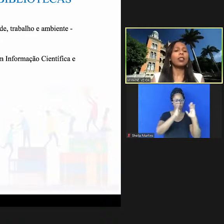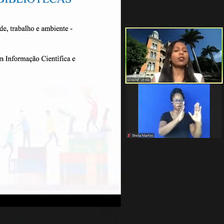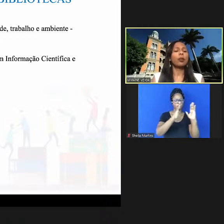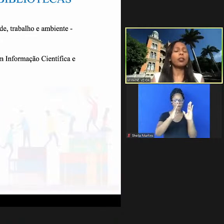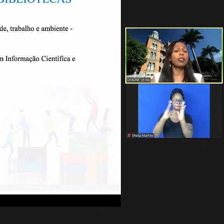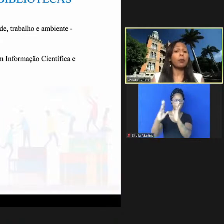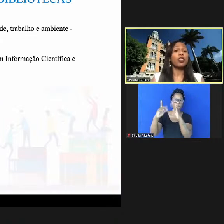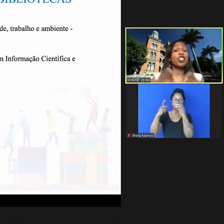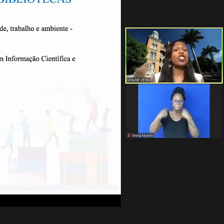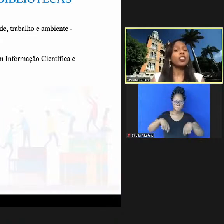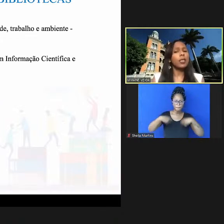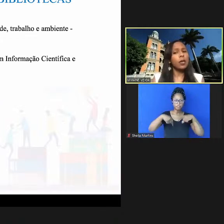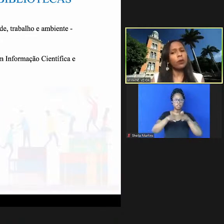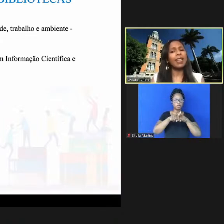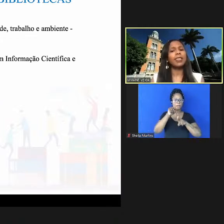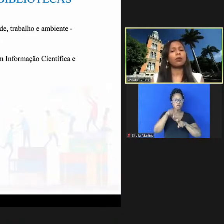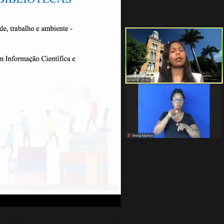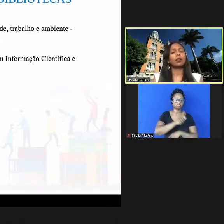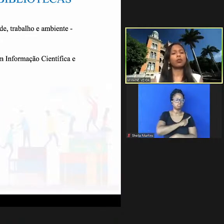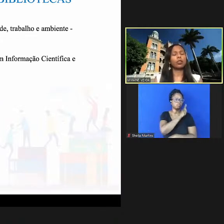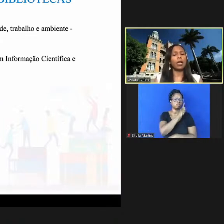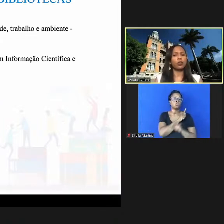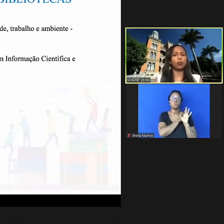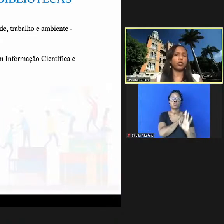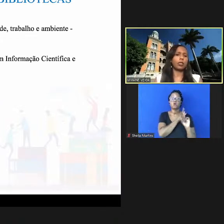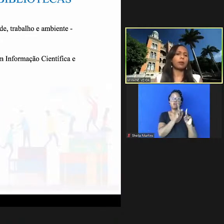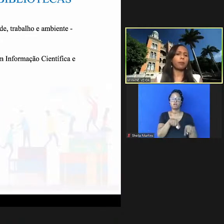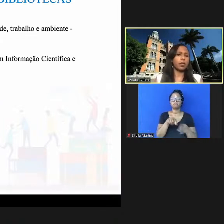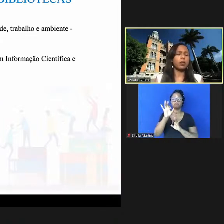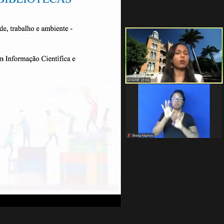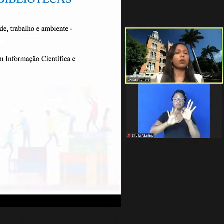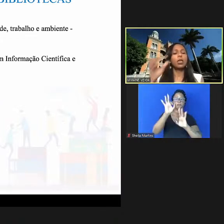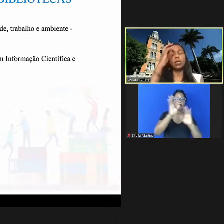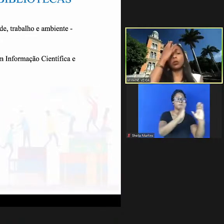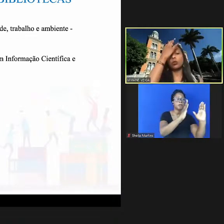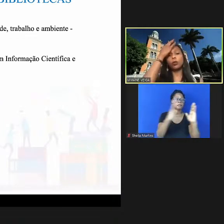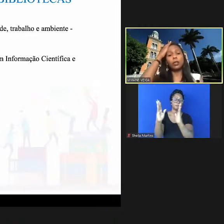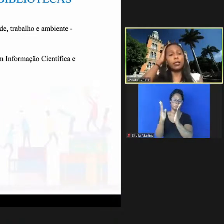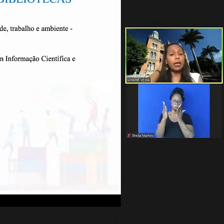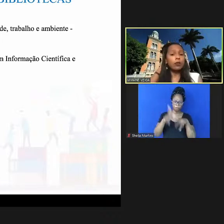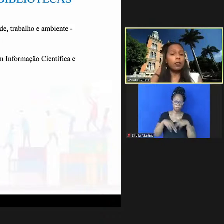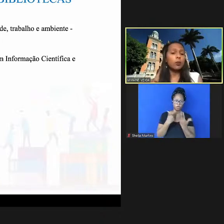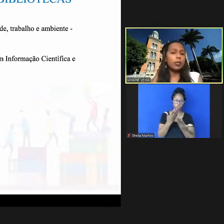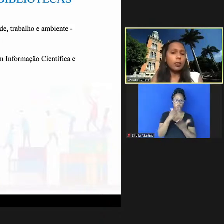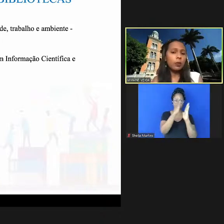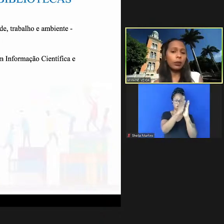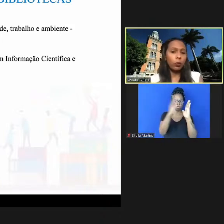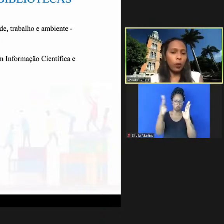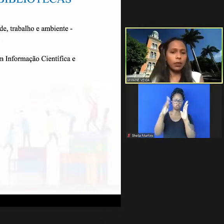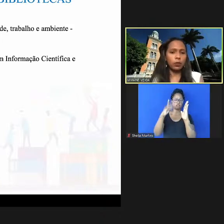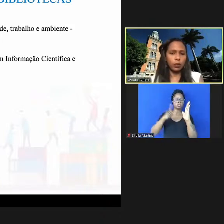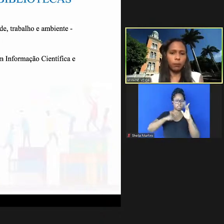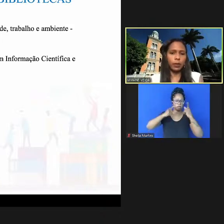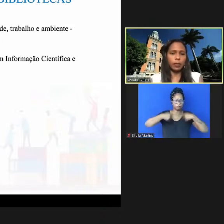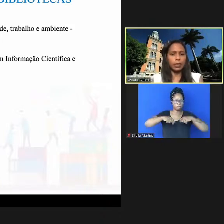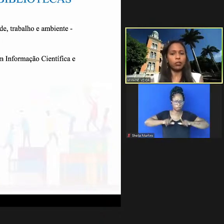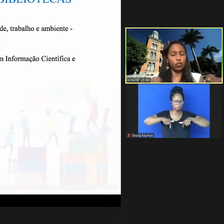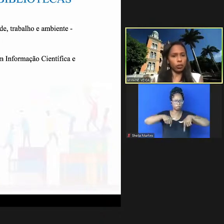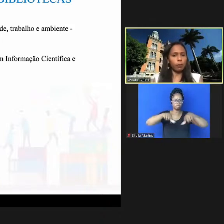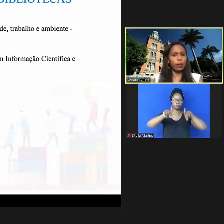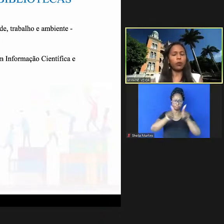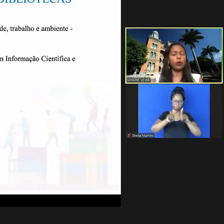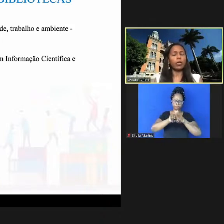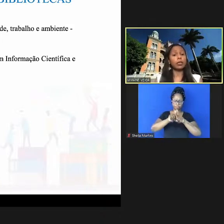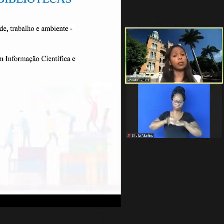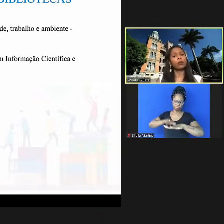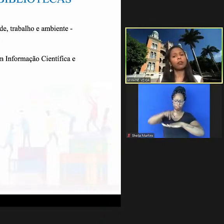justamente fazer uma gestão adequada dos dados de pesquisa para isso e os bibliotecários eles precisam atuar nisso também que a